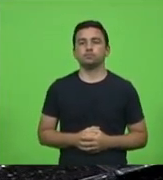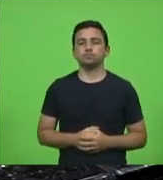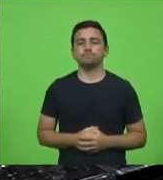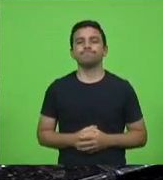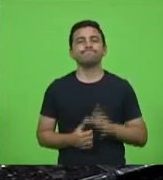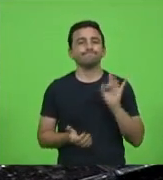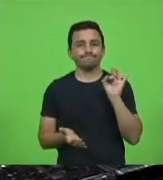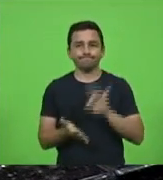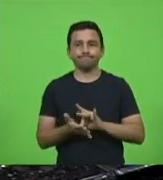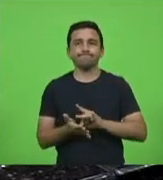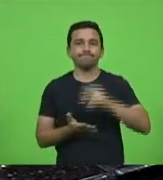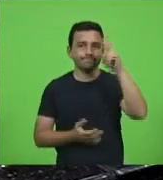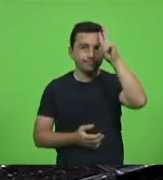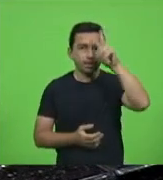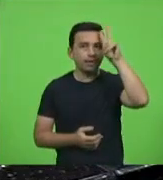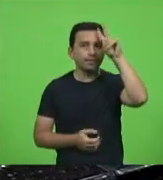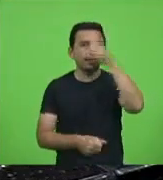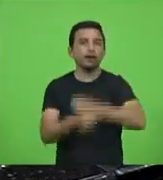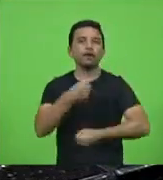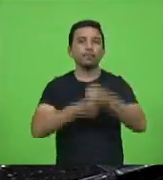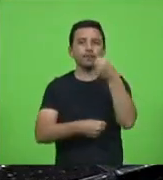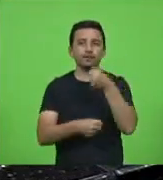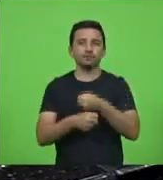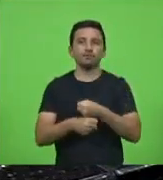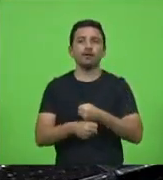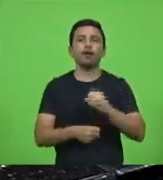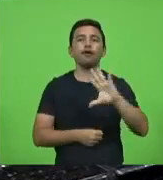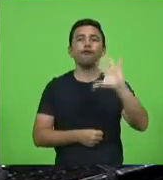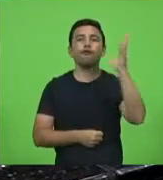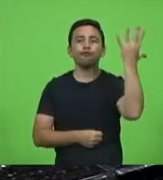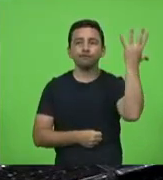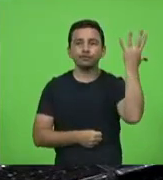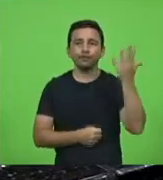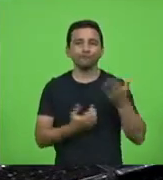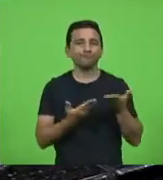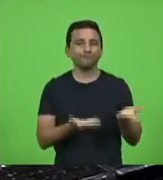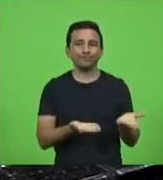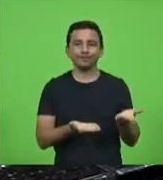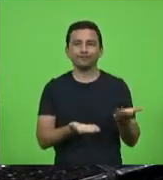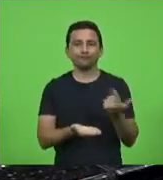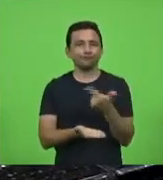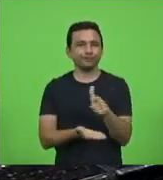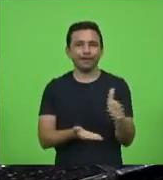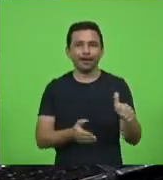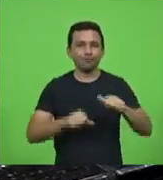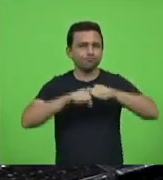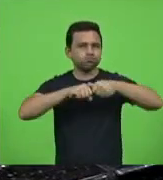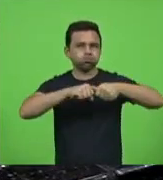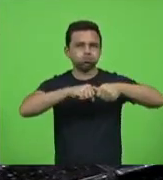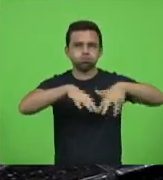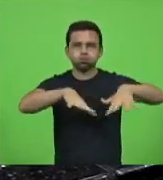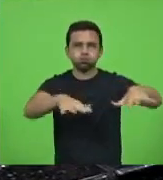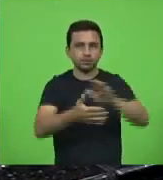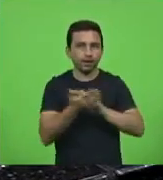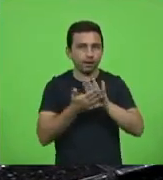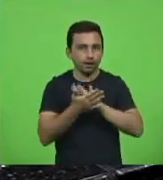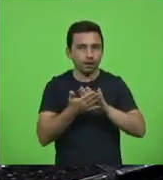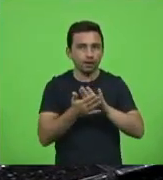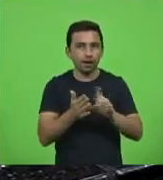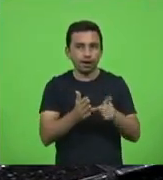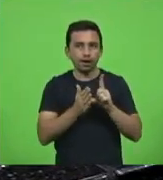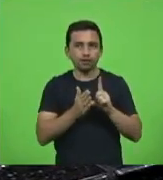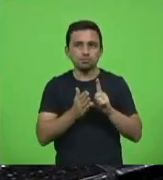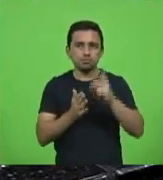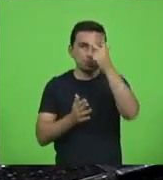gente se lembra do que aconteceu ano passado, a gente conseguiu, quando não estava aí o surto explodindo no Estado, quando as pessoas viraram as